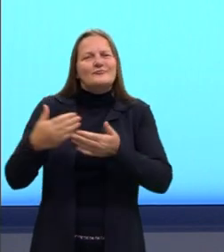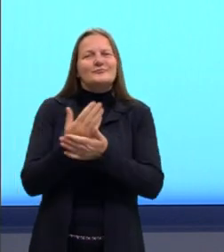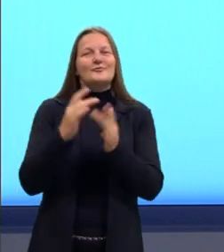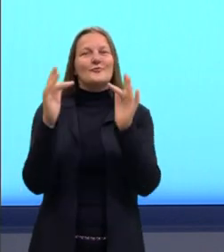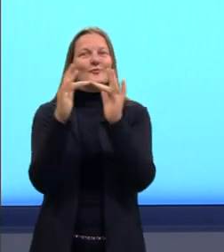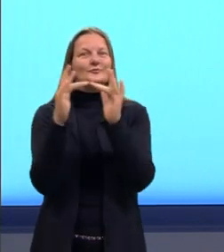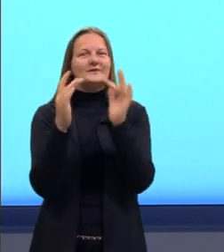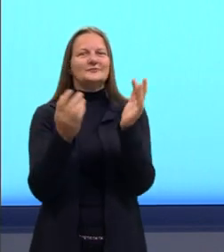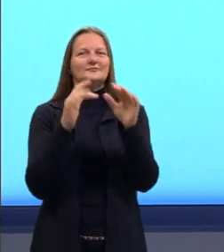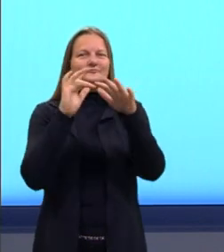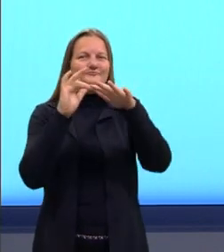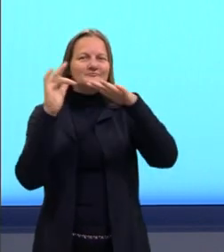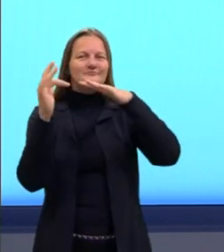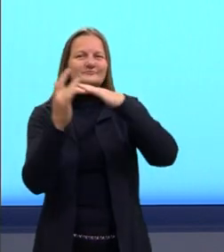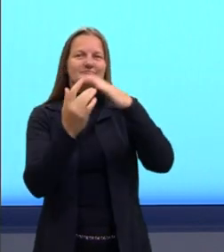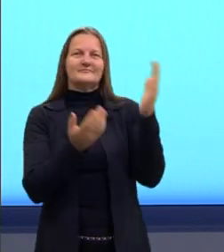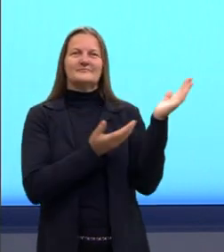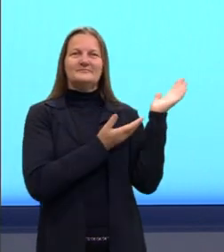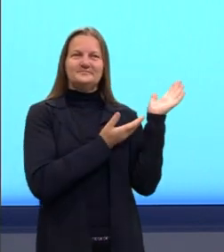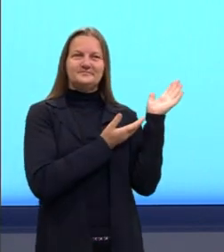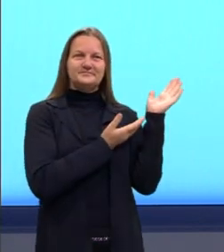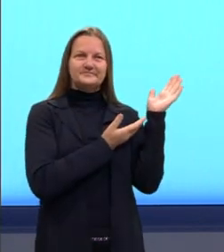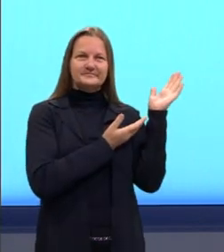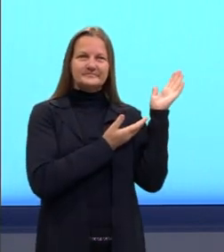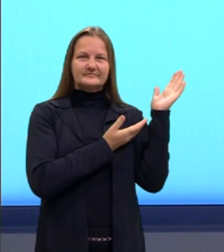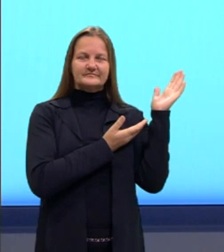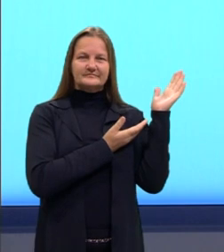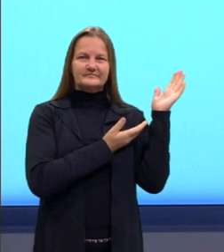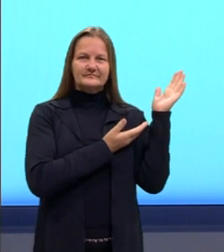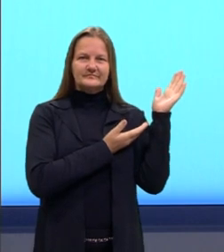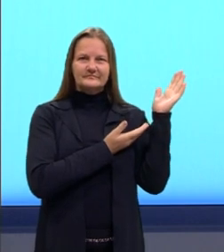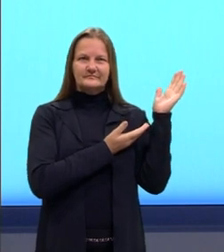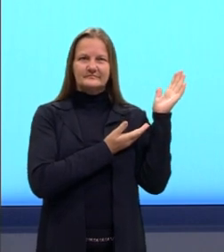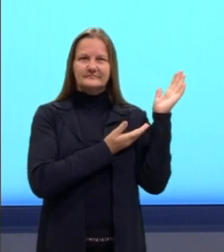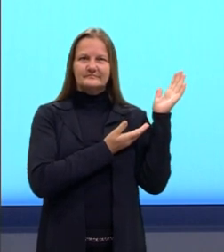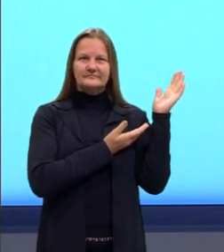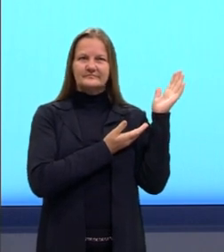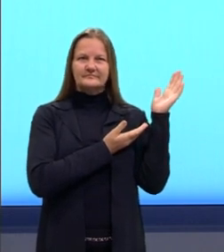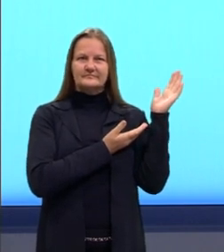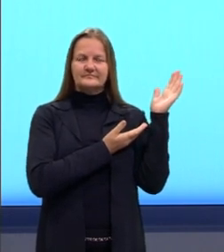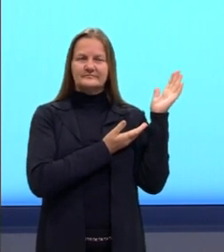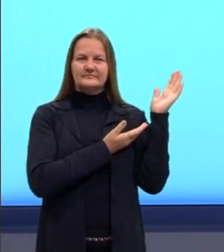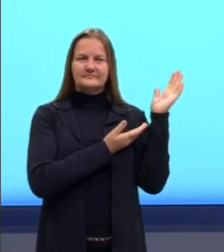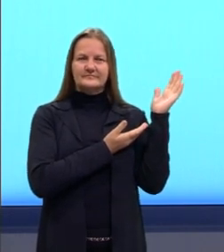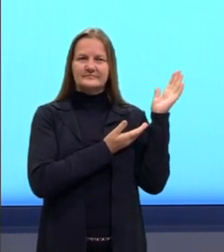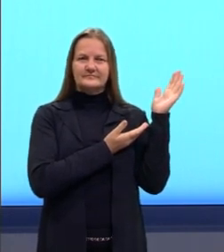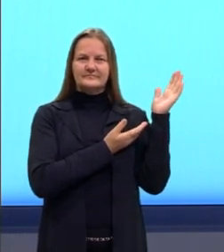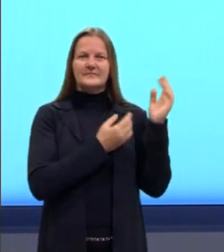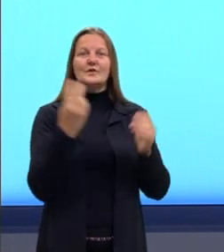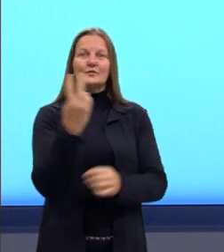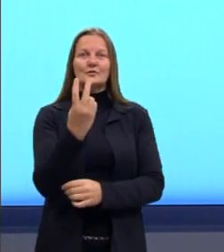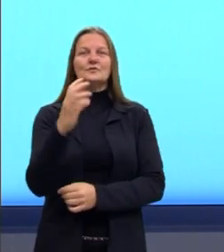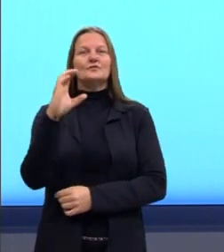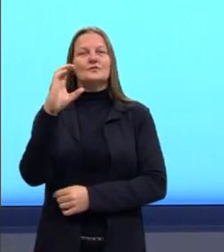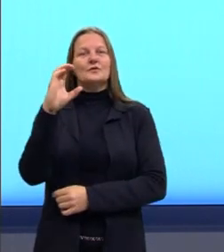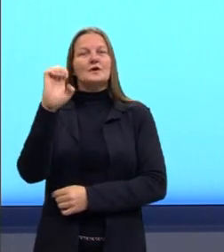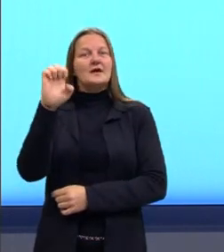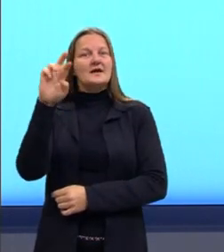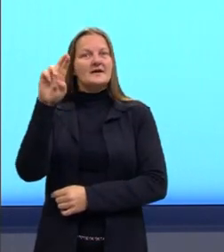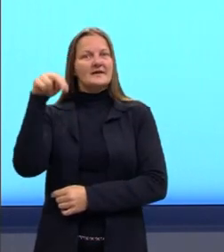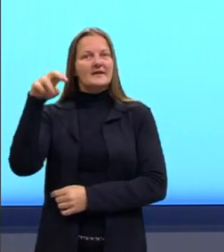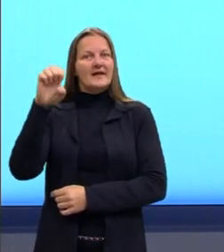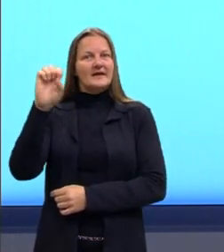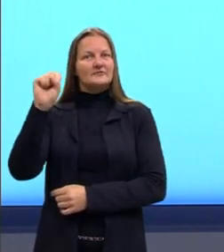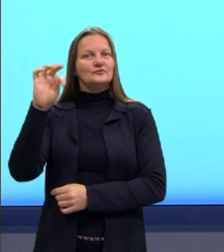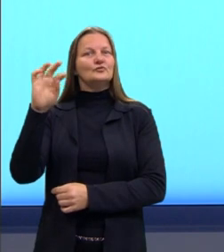contatos, tá? Então o meu contato ali, meu e-mail, meu Instagram e o nome do meu colega, o professor Ernesto, tá? Ele